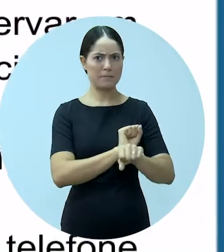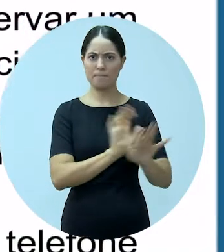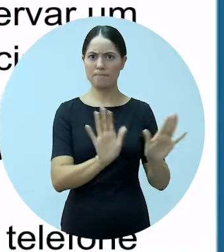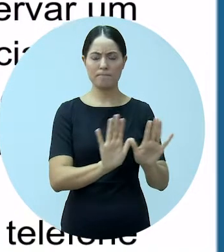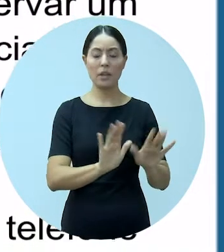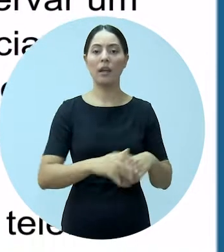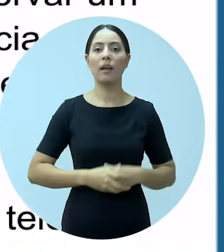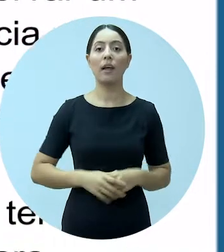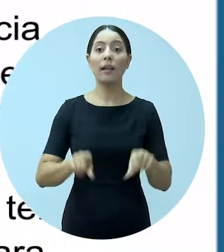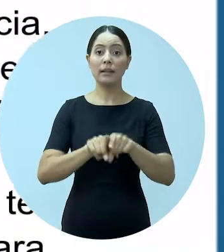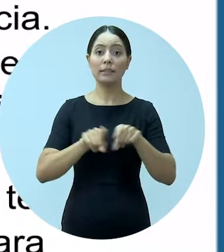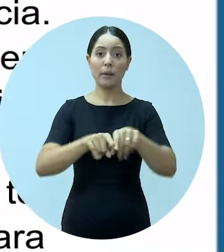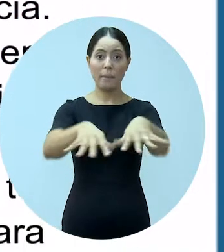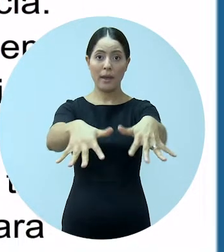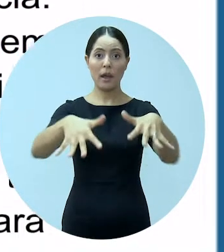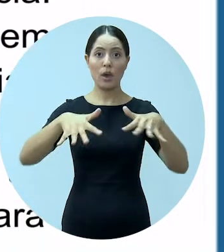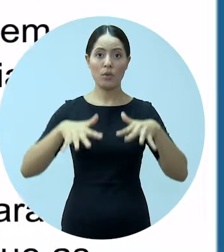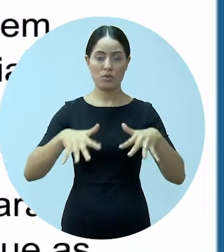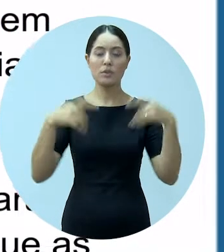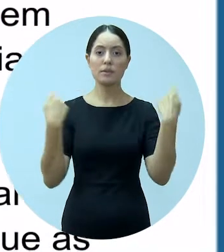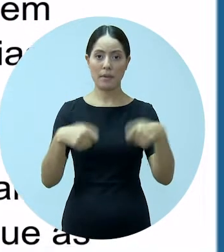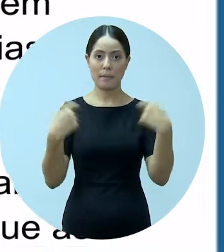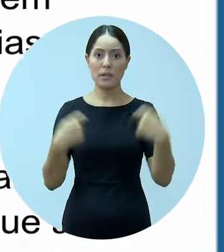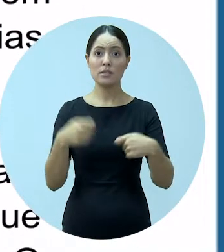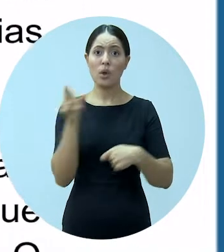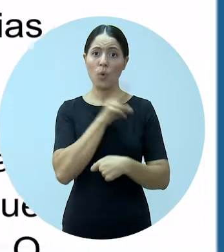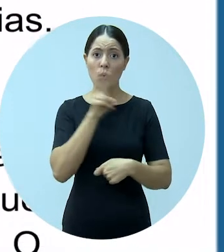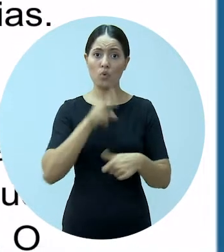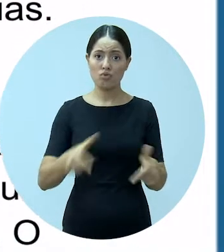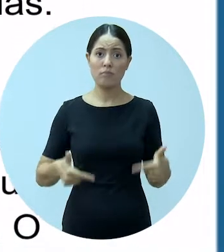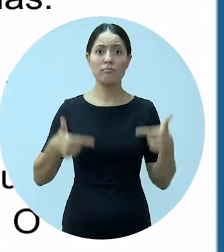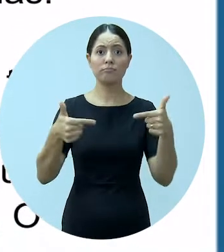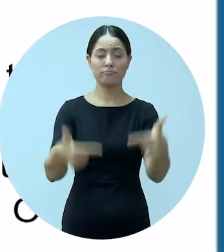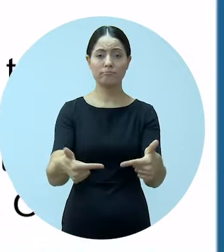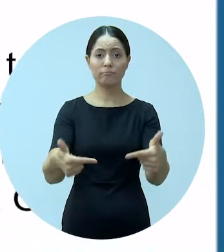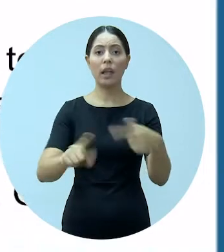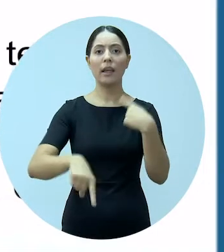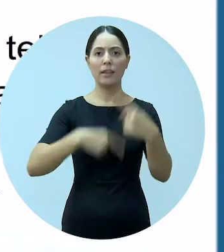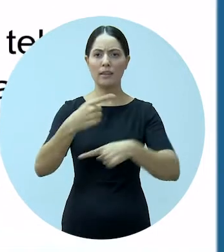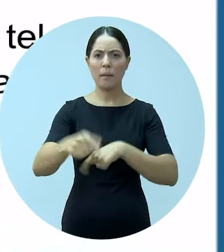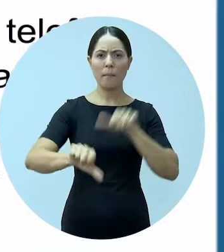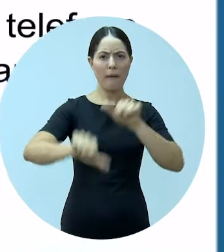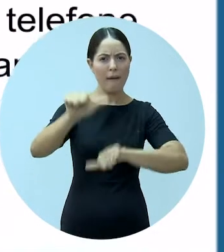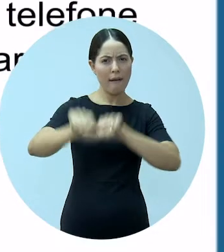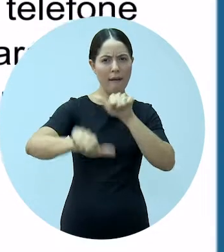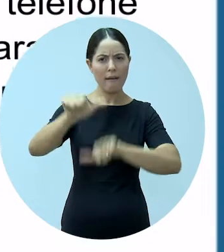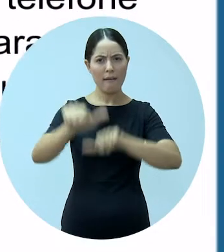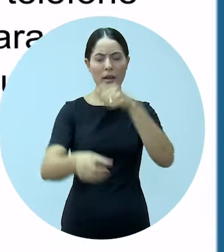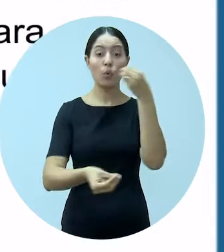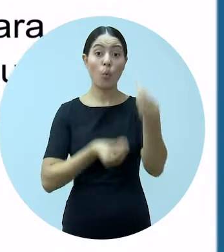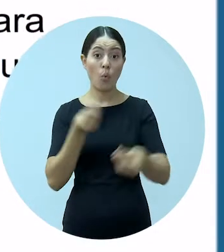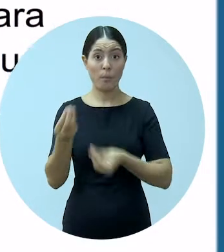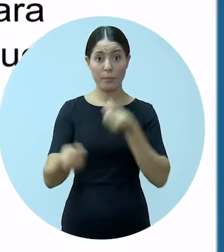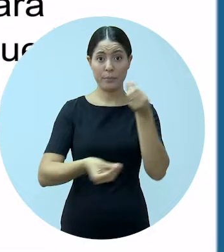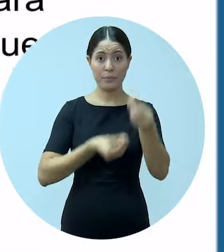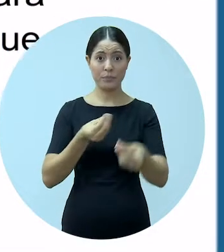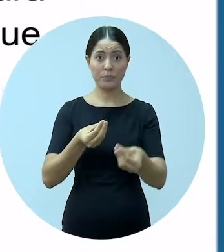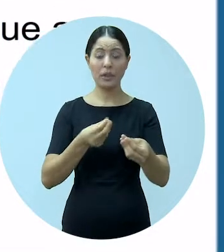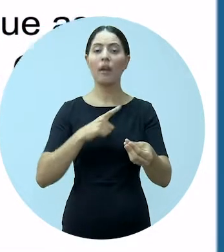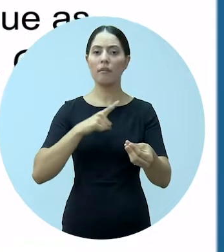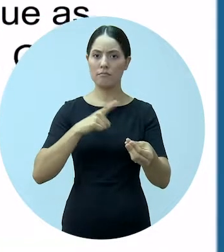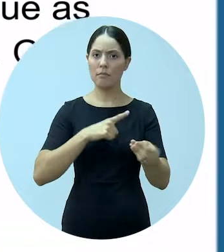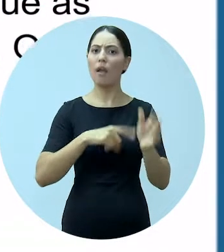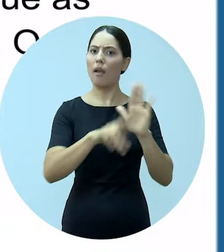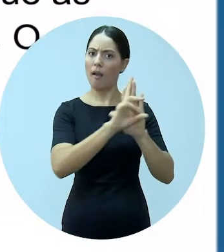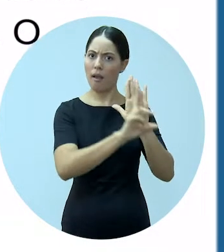Medidas de suspensão de audiências devem ser adotadas e a partir daí a situação deve ser reavaliada para seguir os